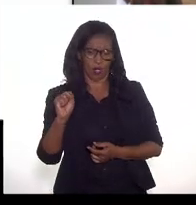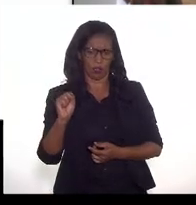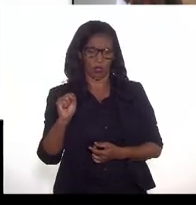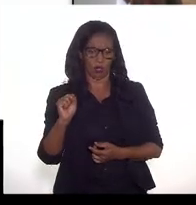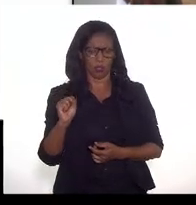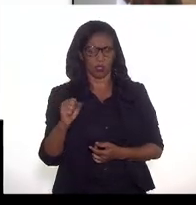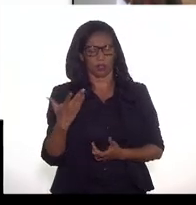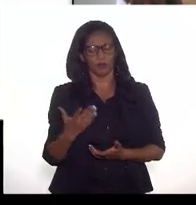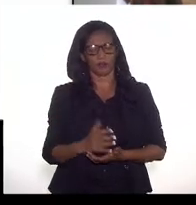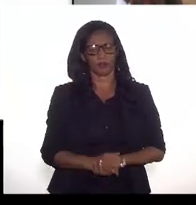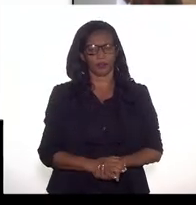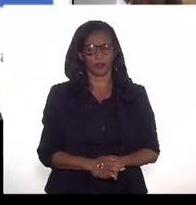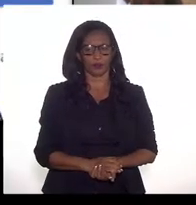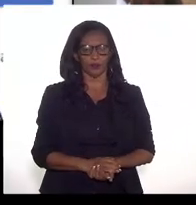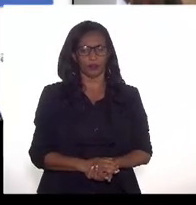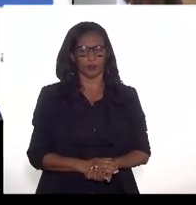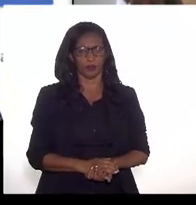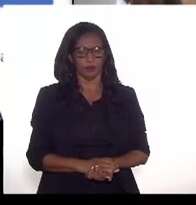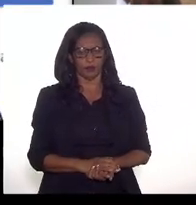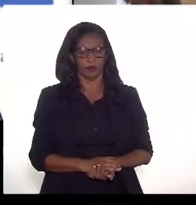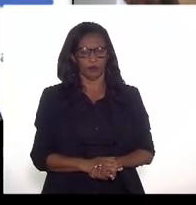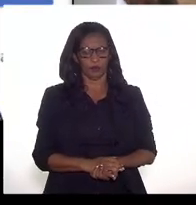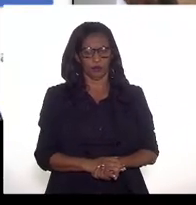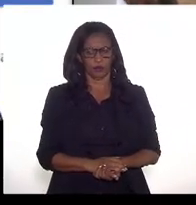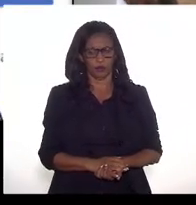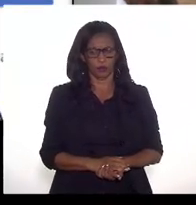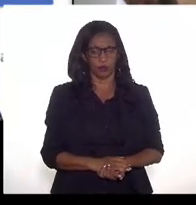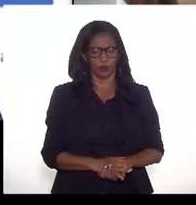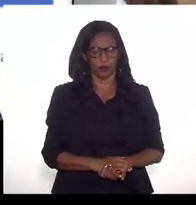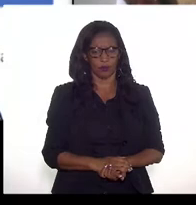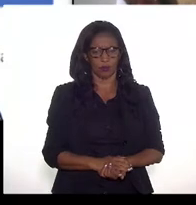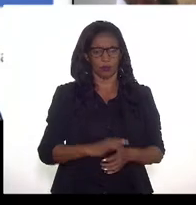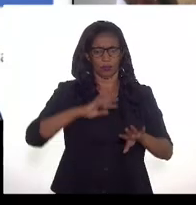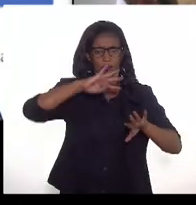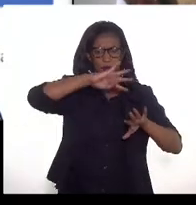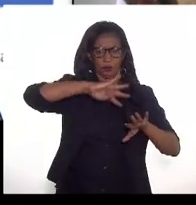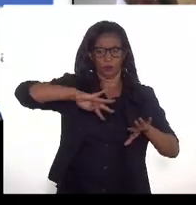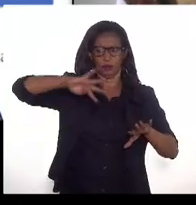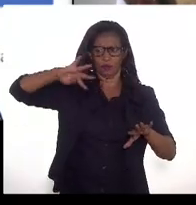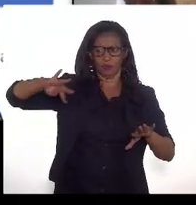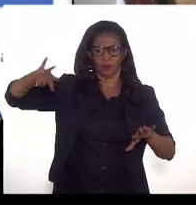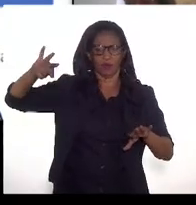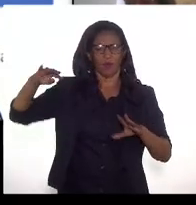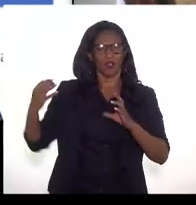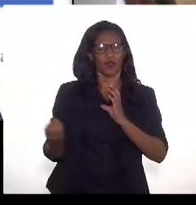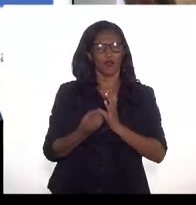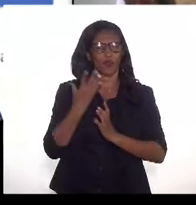tanto focão. Aqui a gente mostra também os volumes, né,